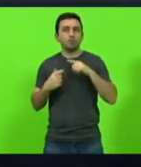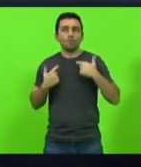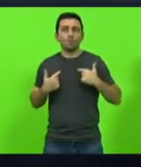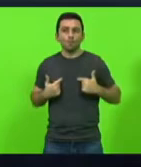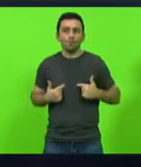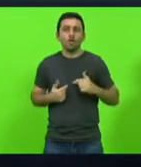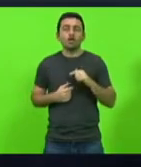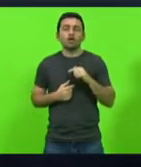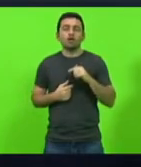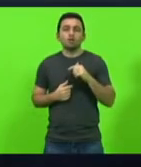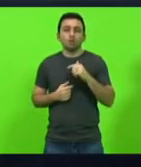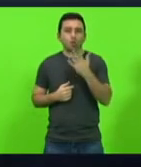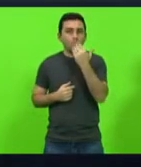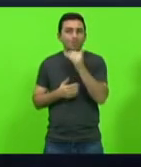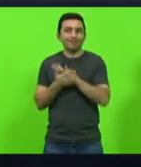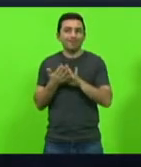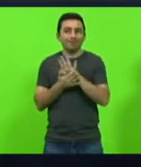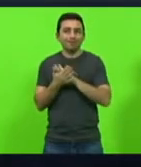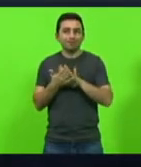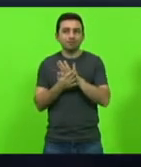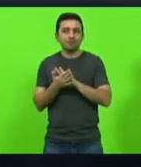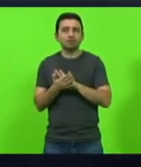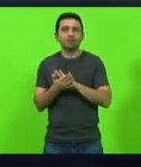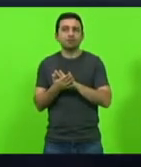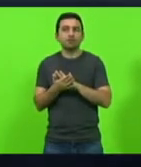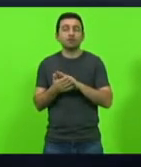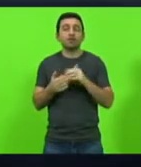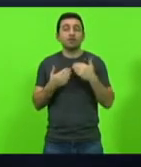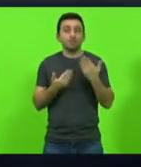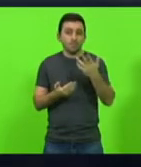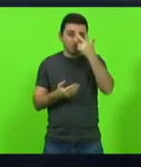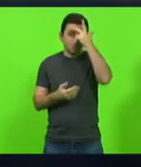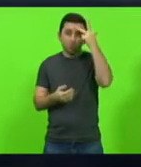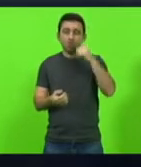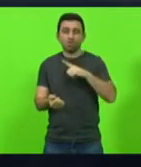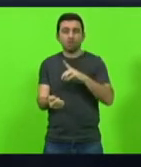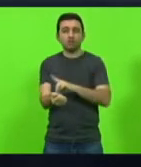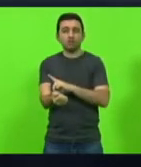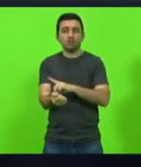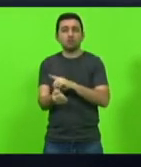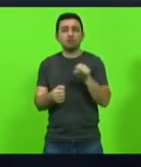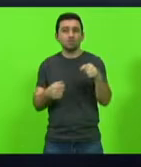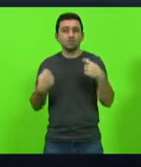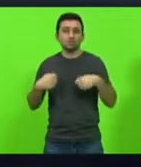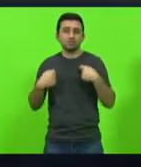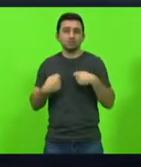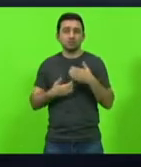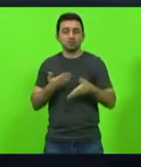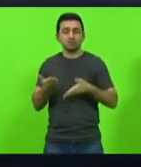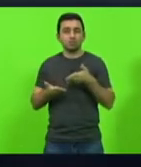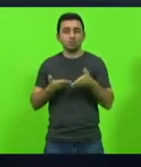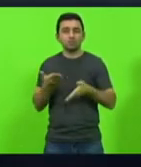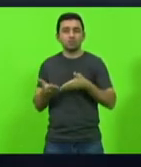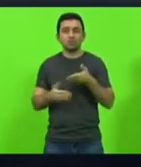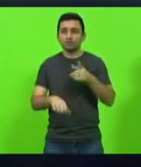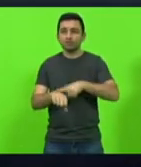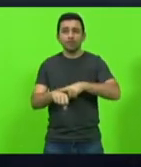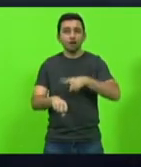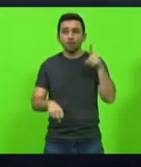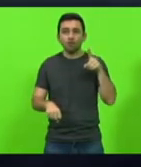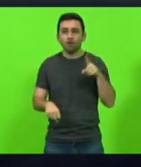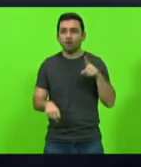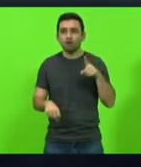vale ressaltar também que quem tem diabetes precisa de ter um atendimento imediato